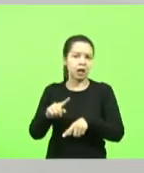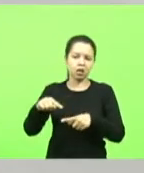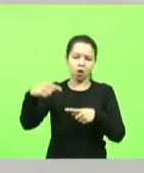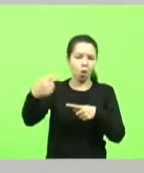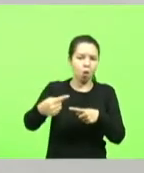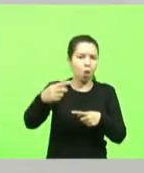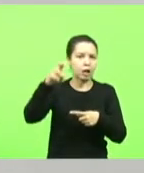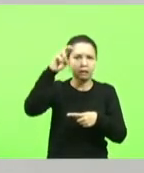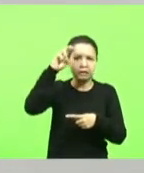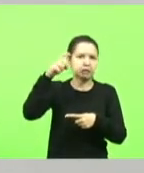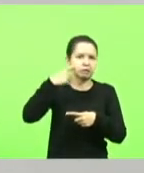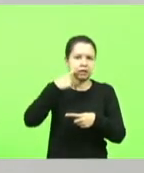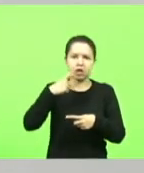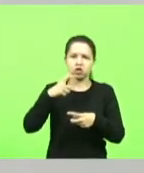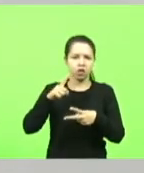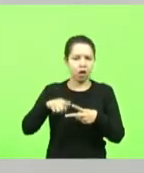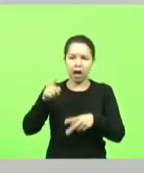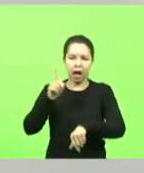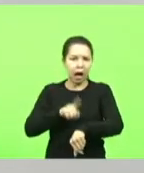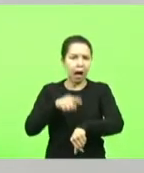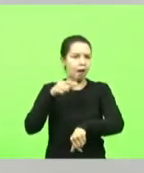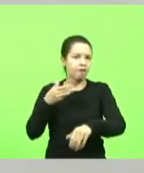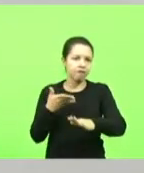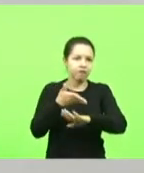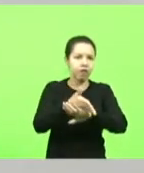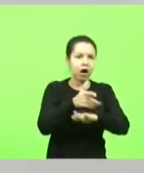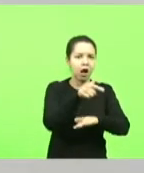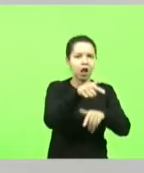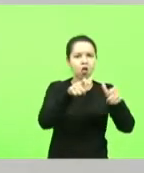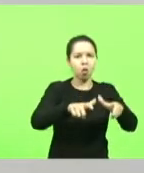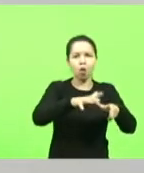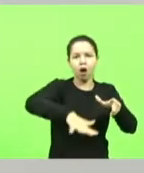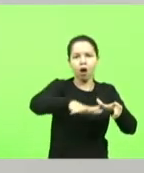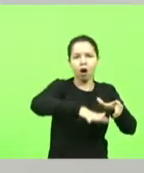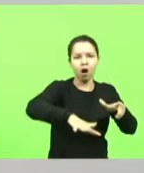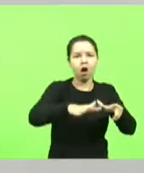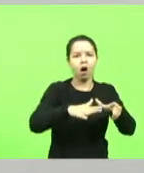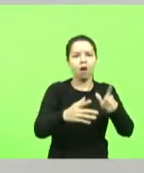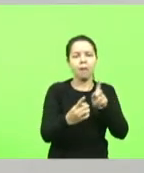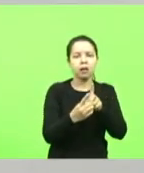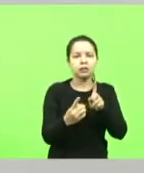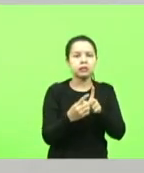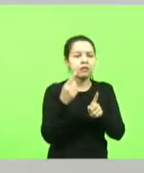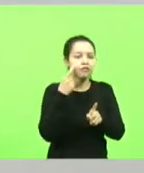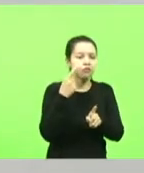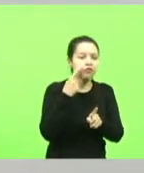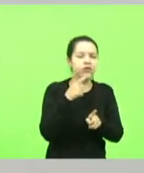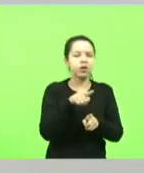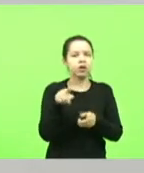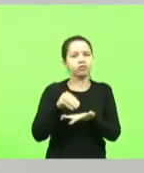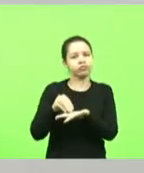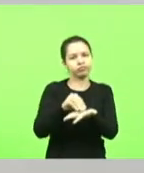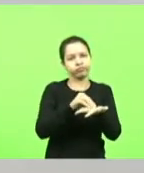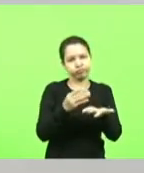sexta-feira nós estamos lá no local para atender essas demandas hoje à tarde